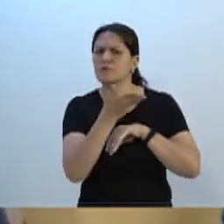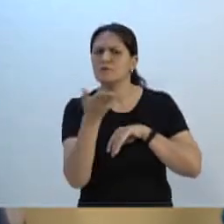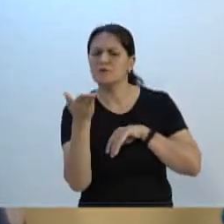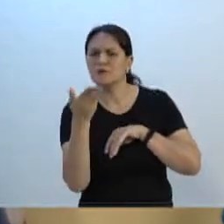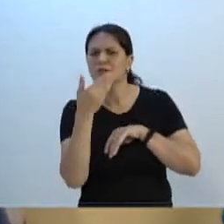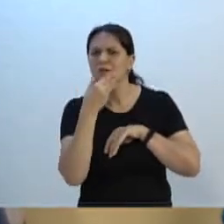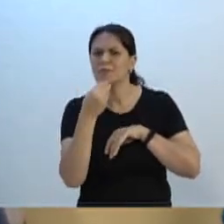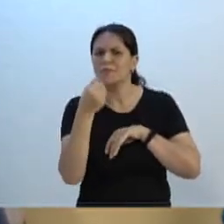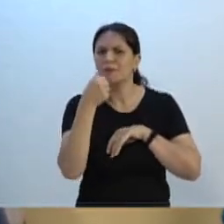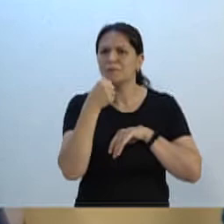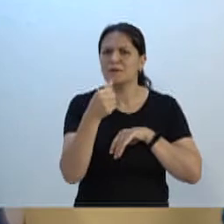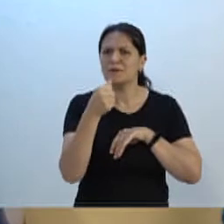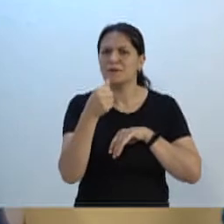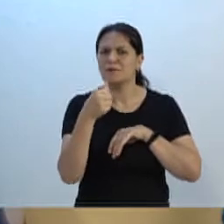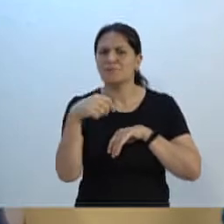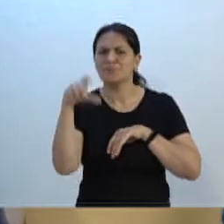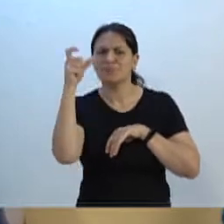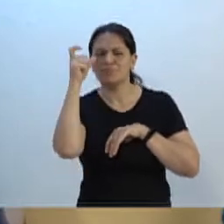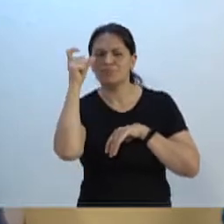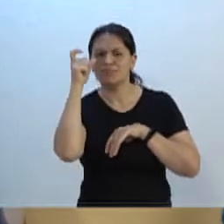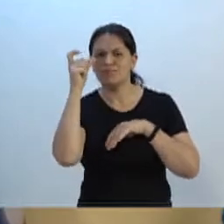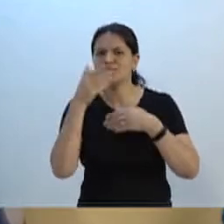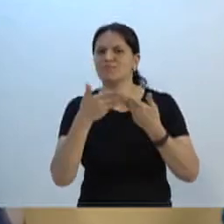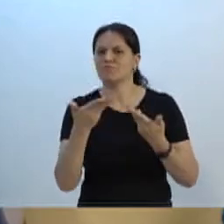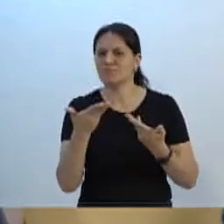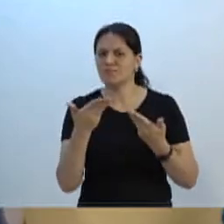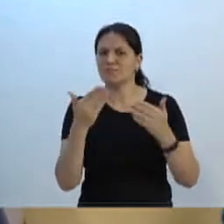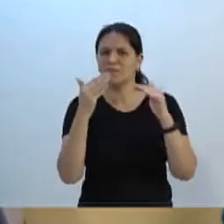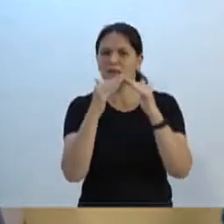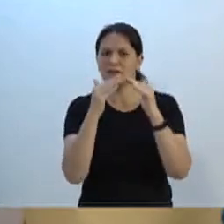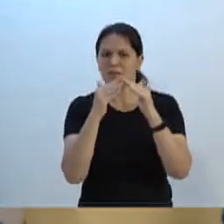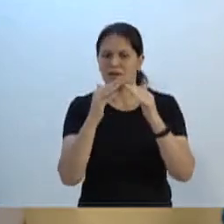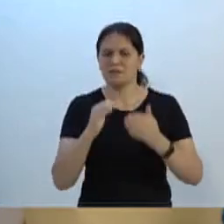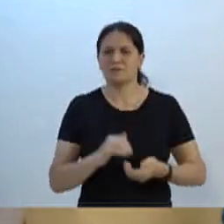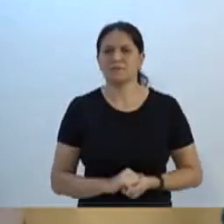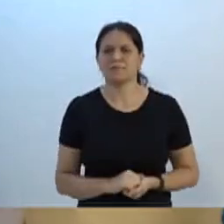que nos acompanham em seus lares.